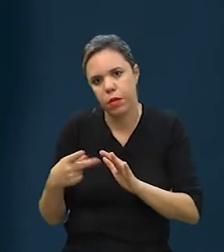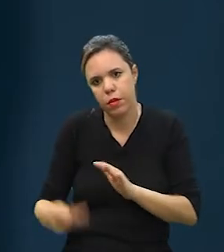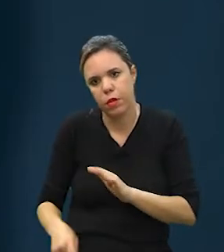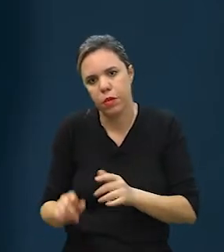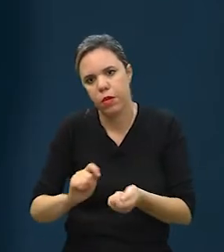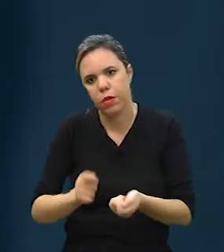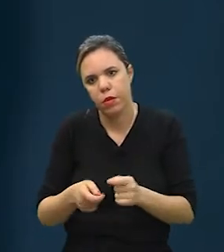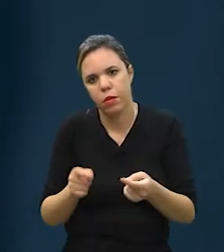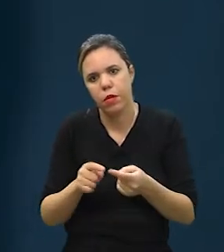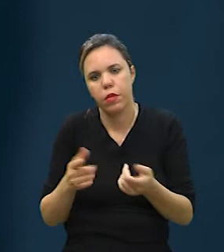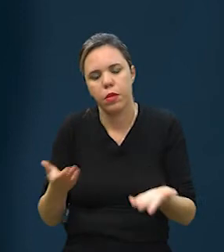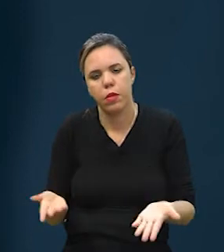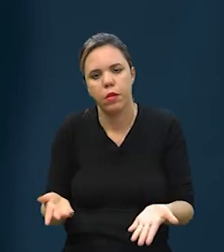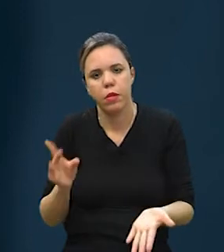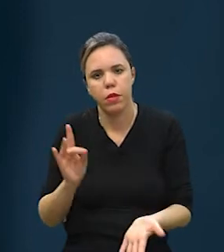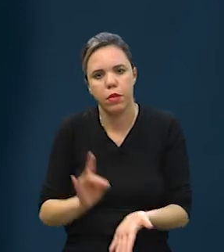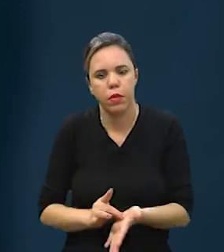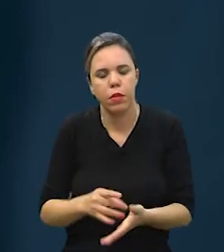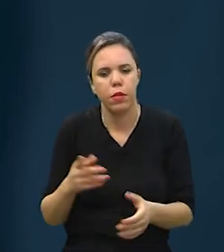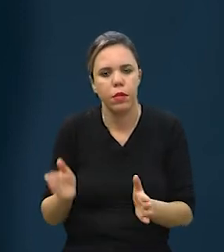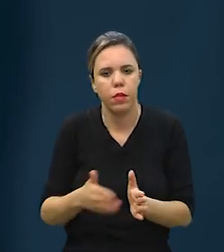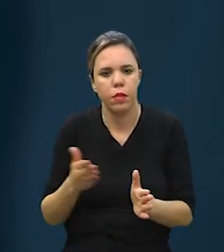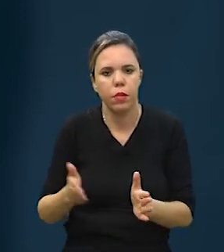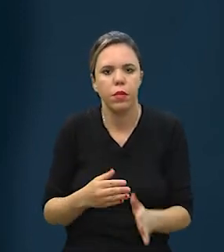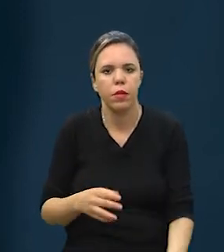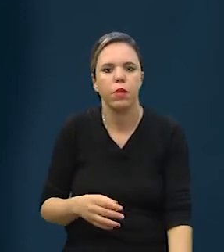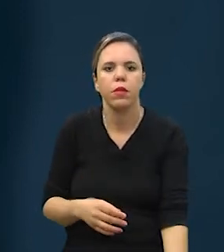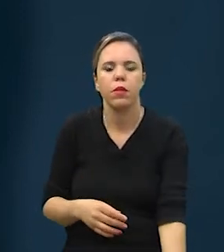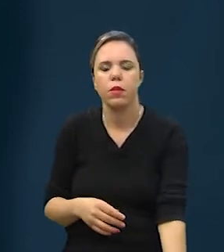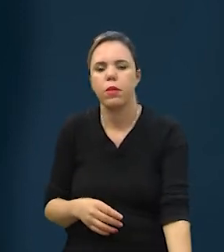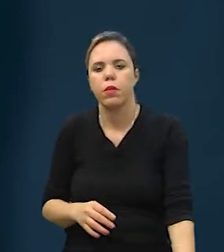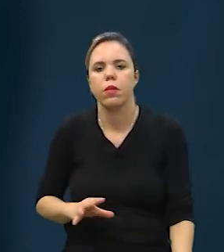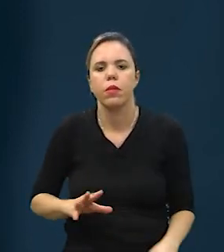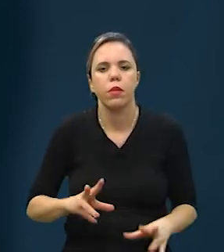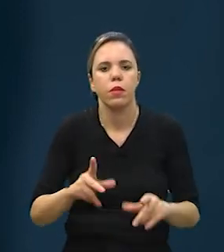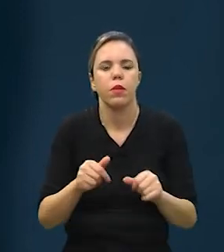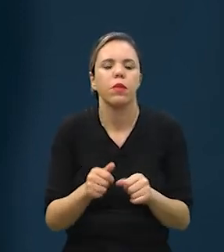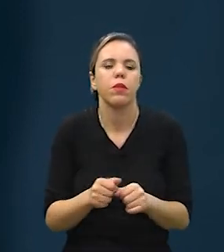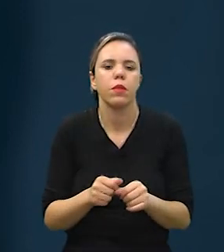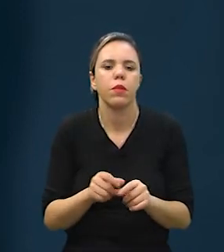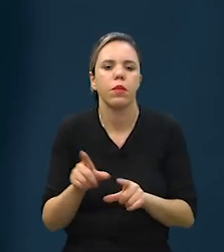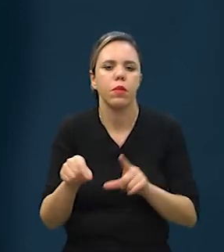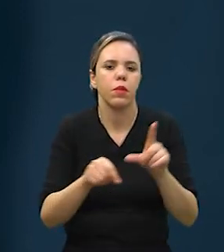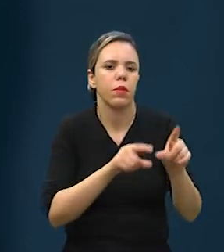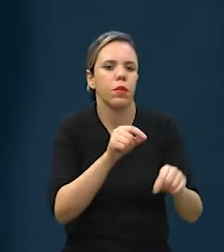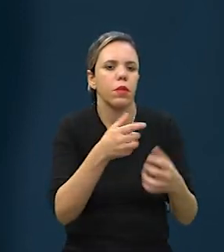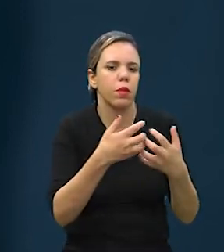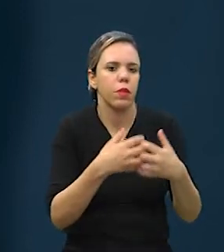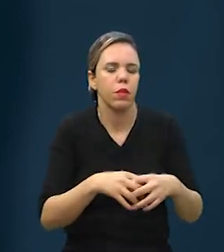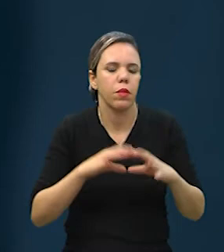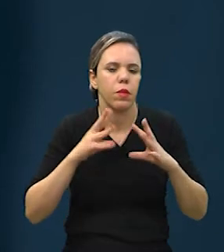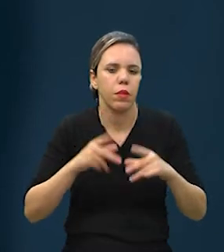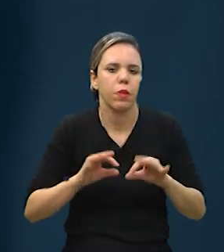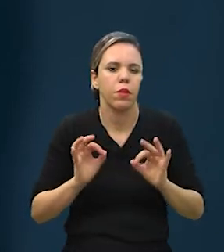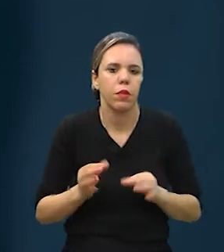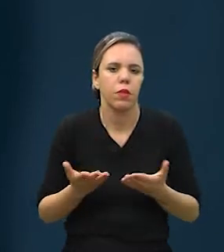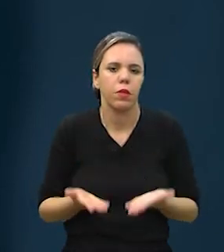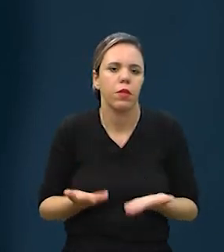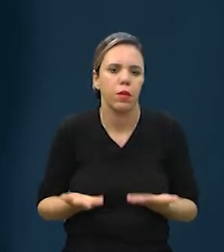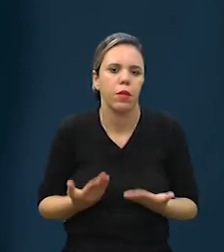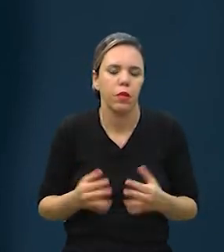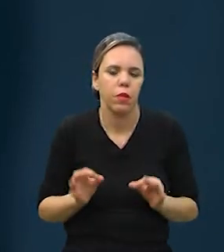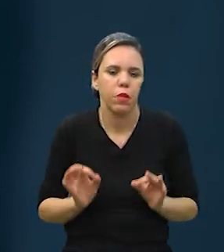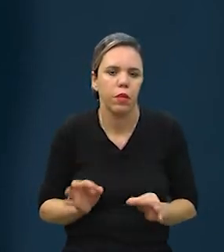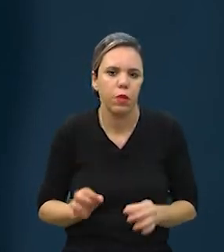adequado para esse tipo de produção, porque é tudo muito selecionado. Então, tem que